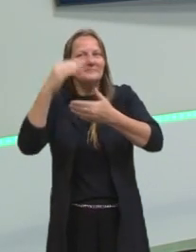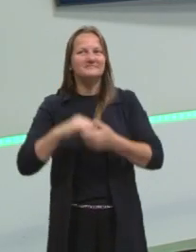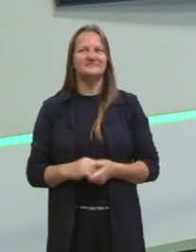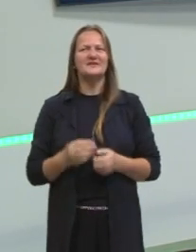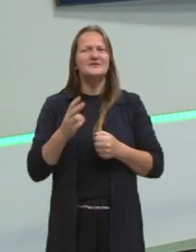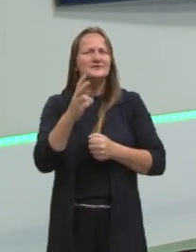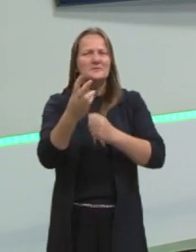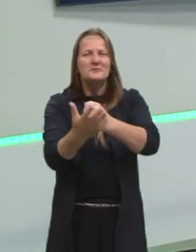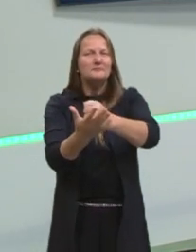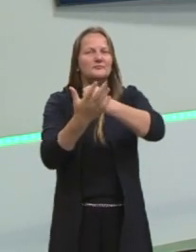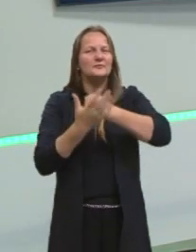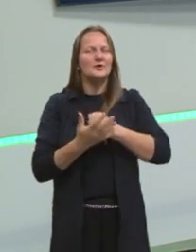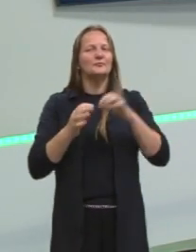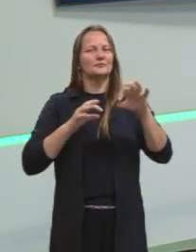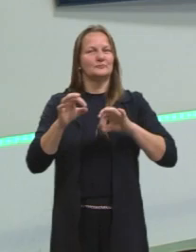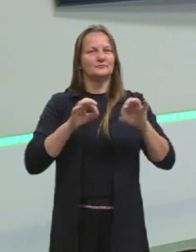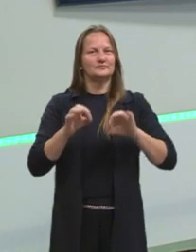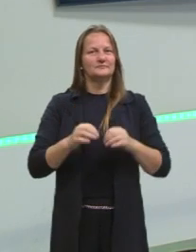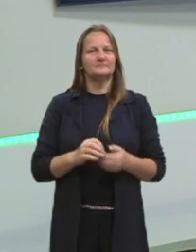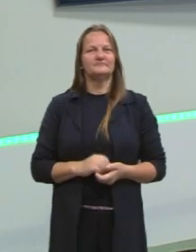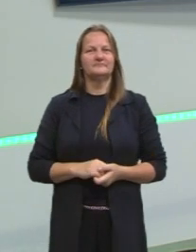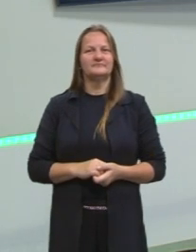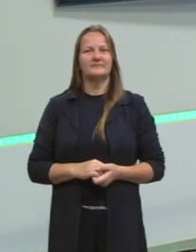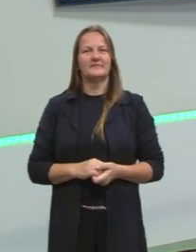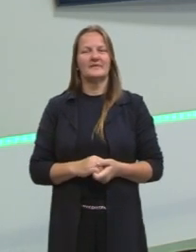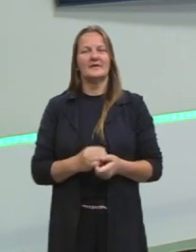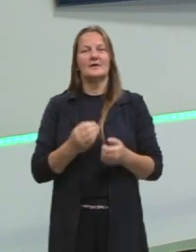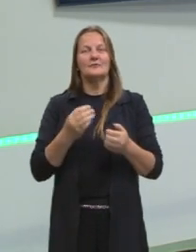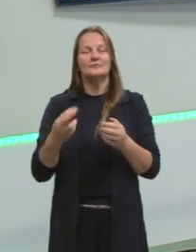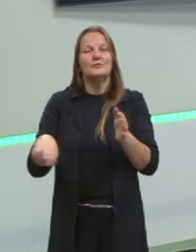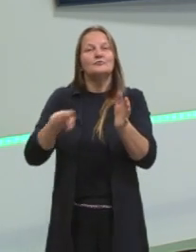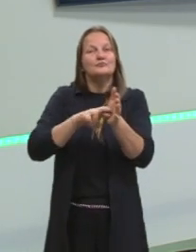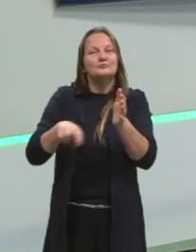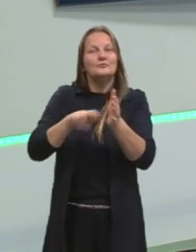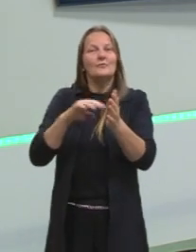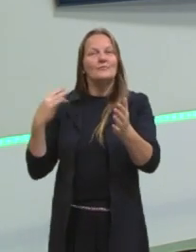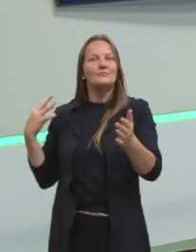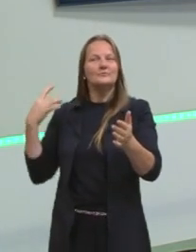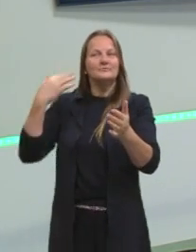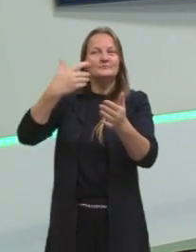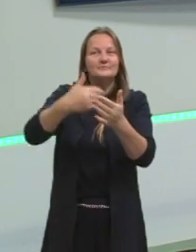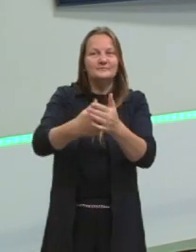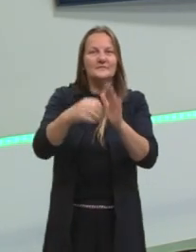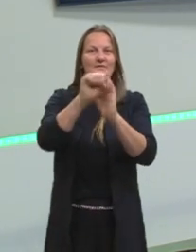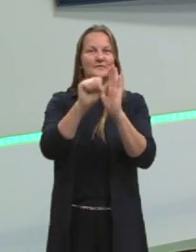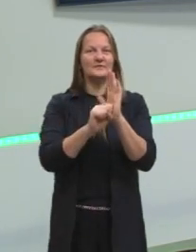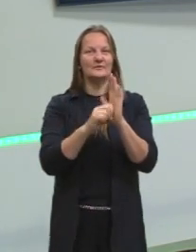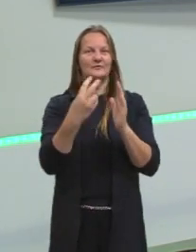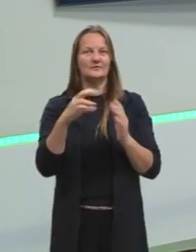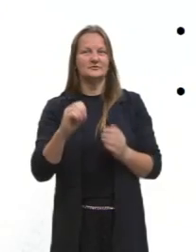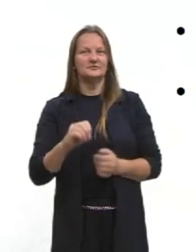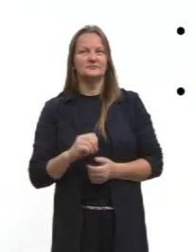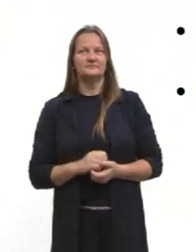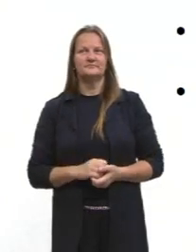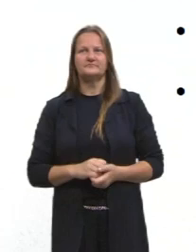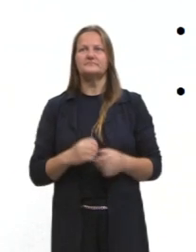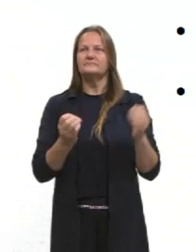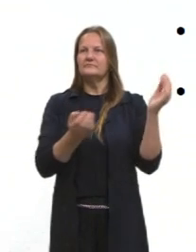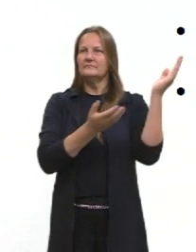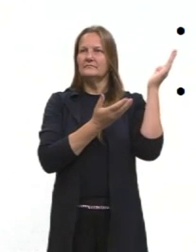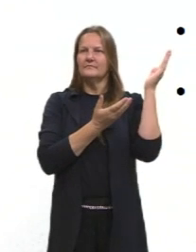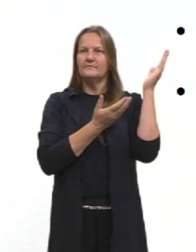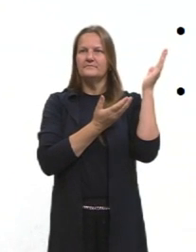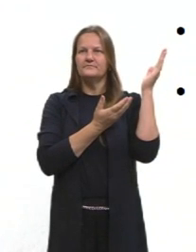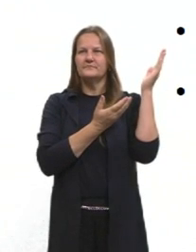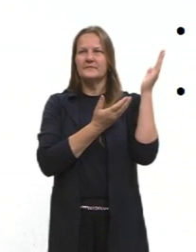me apoiando muito no projeto. E vamos para a nossa revisão, então, sobre esse século que o Eric Hobsbawm chamou de